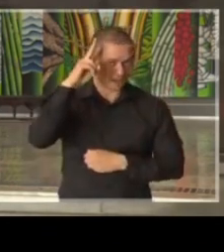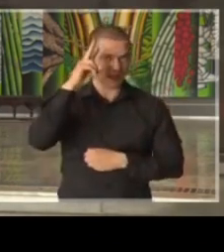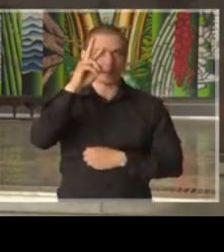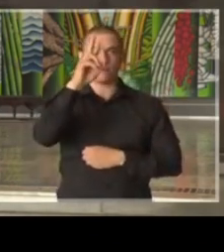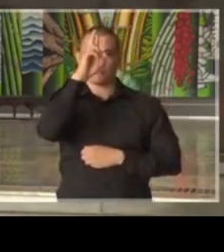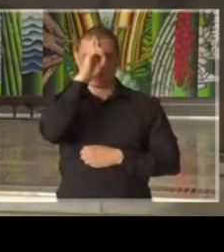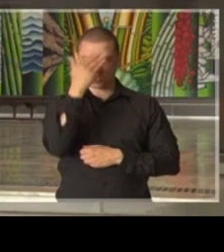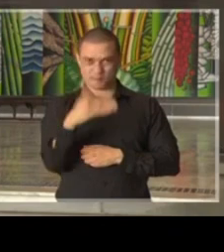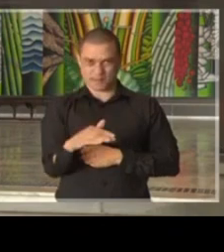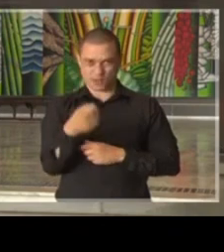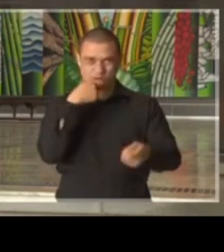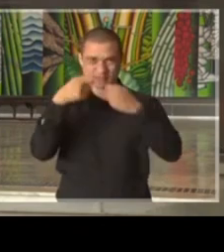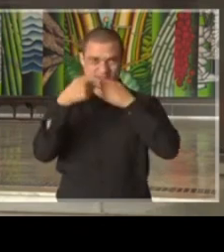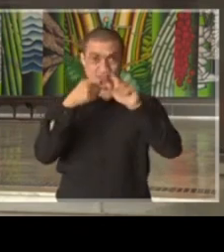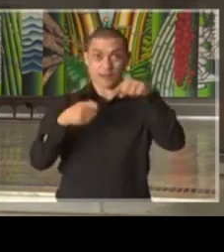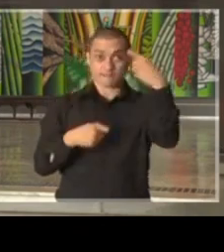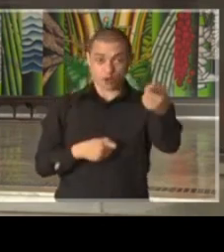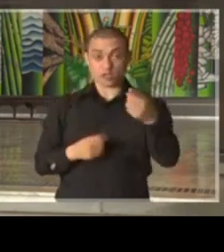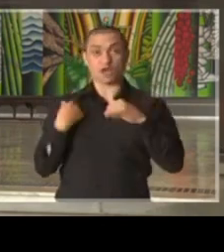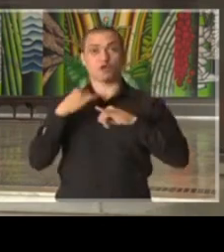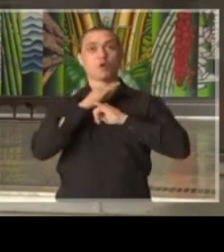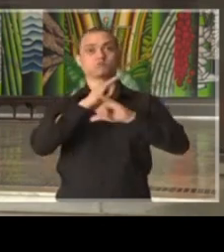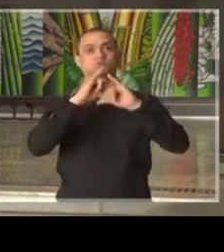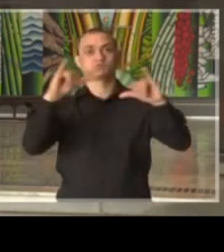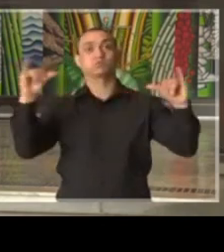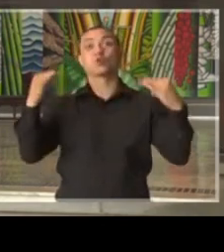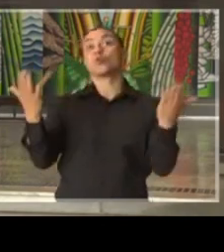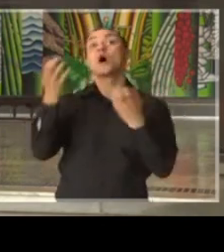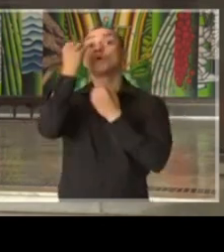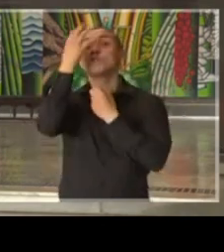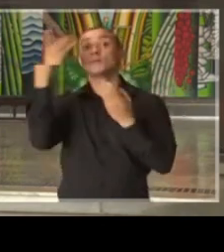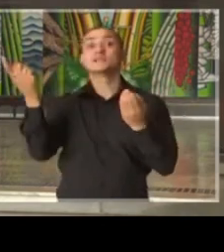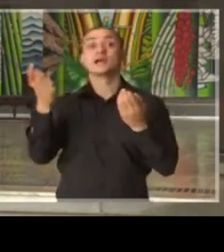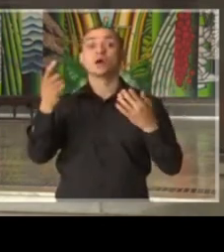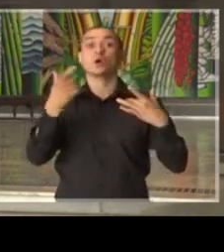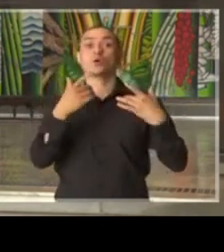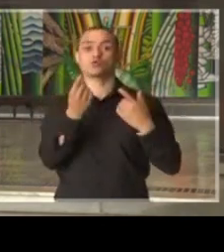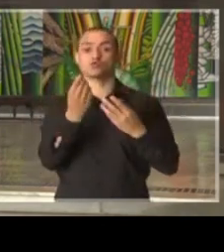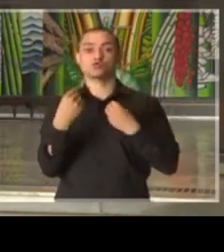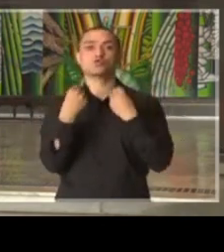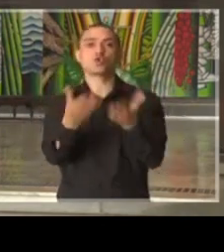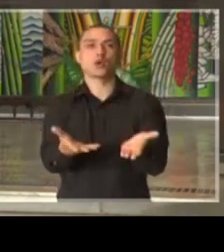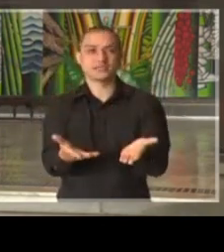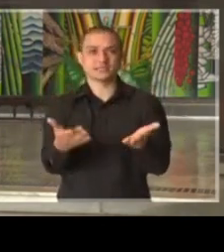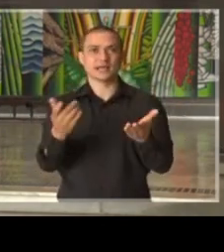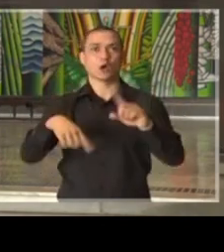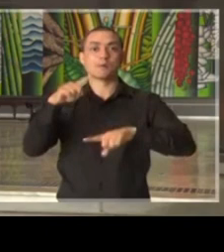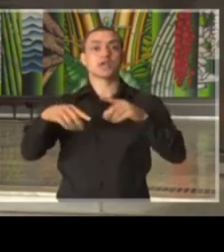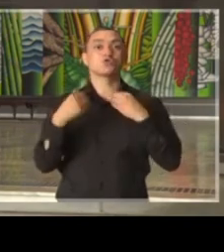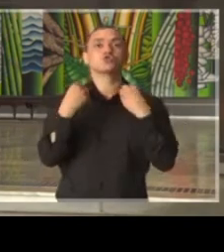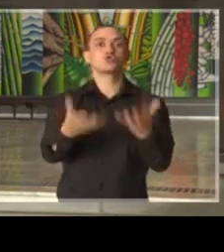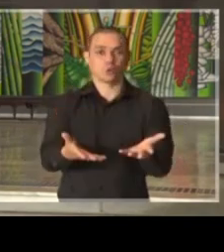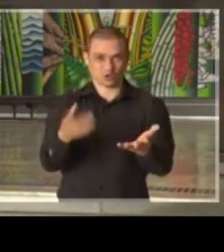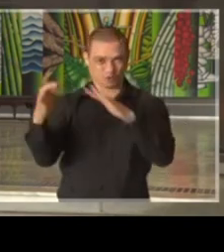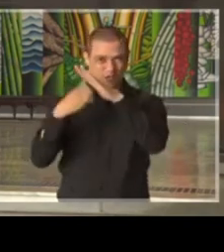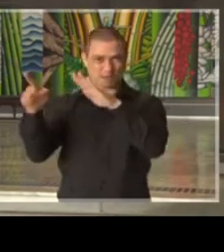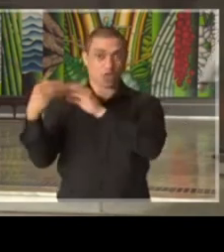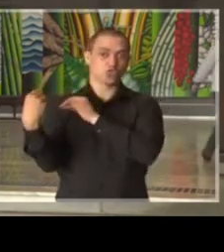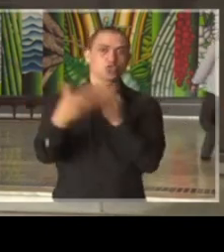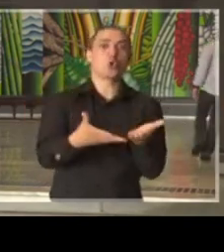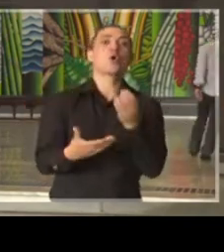nós vamos anunciar quais são essas doações, qual o volume, qual o valor e a prioridade onde elas serão